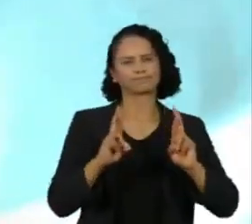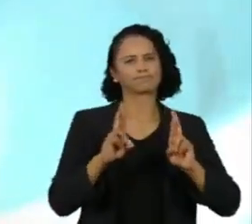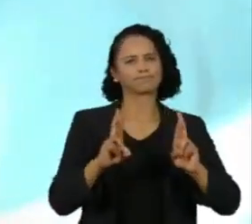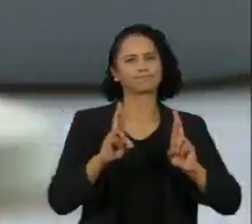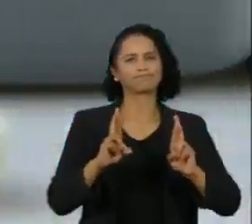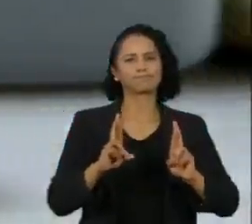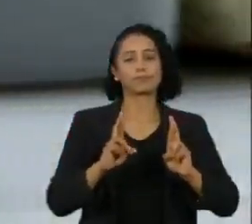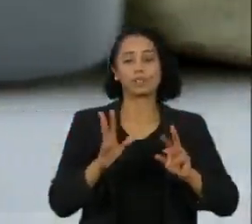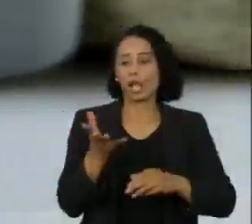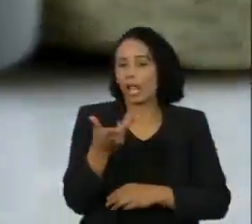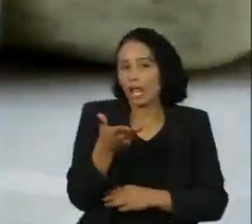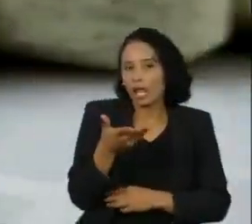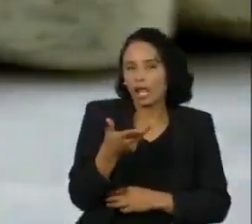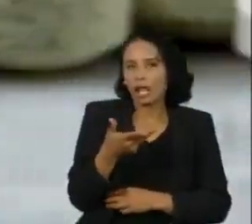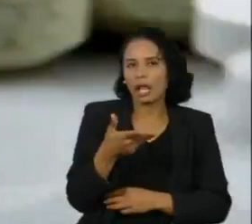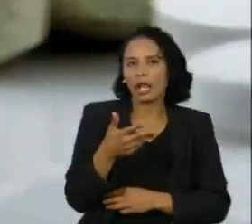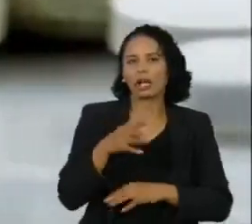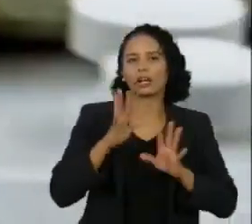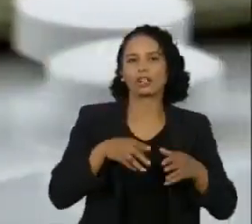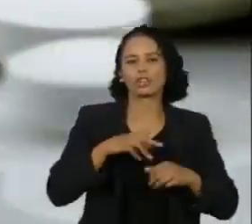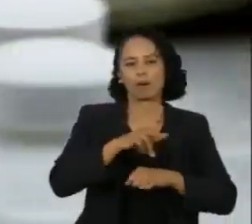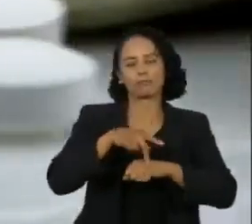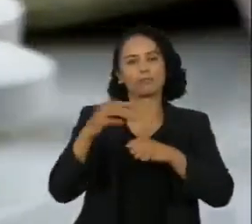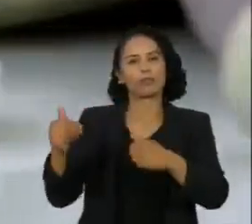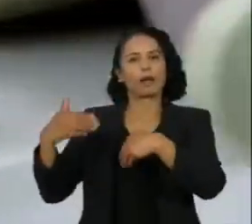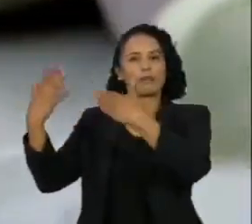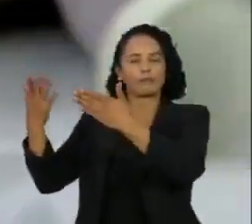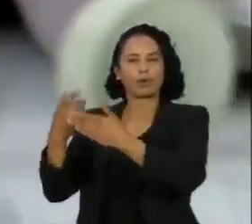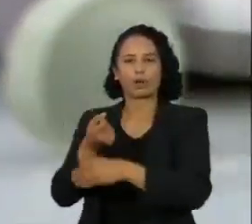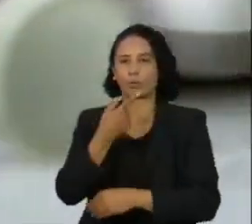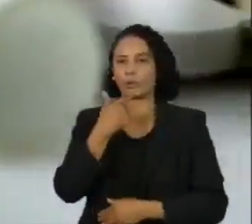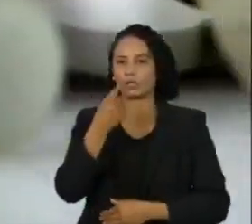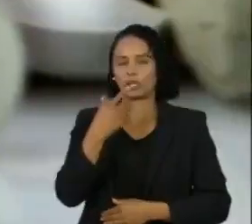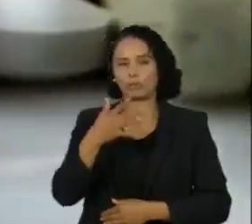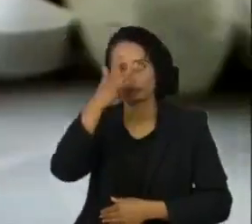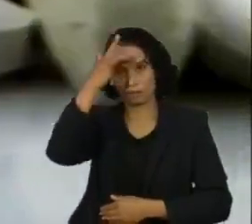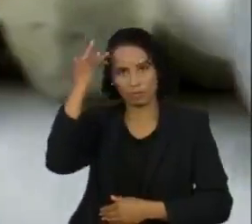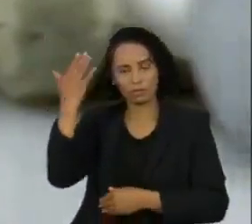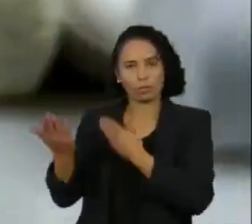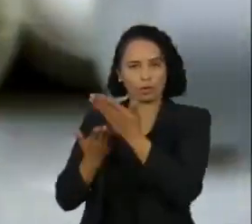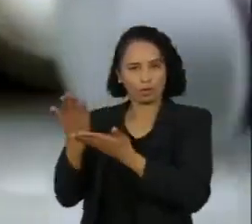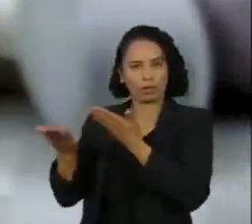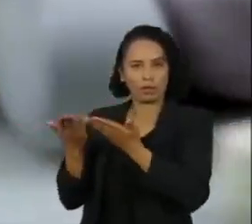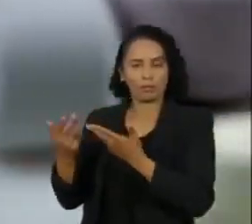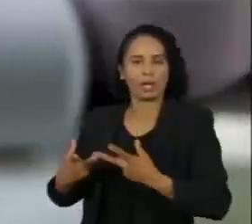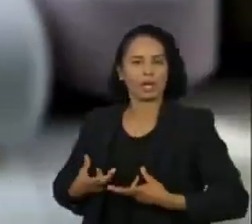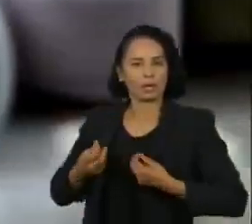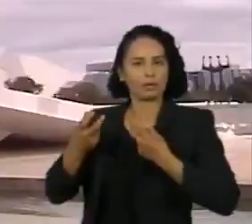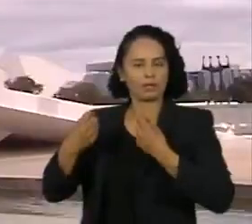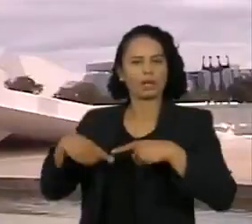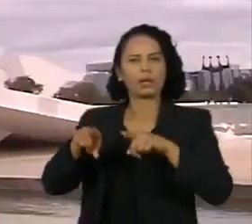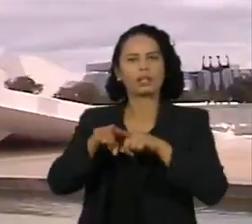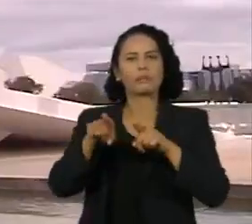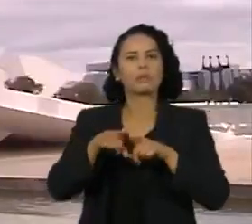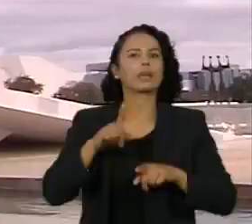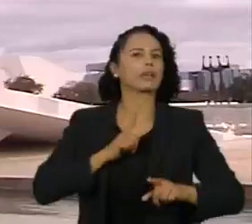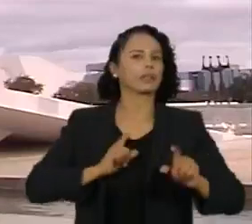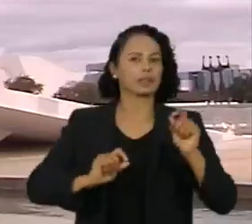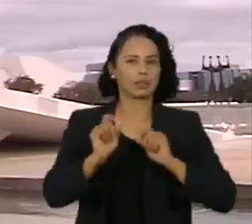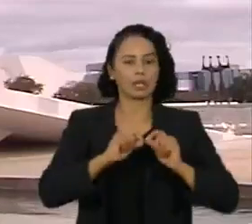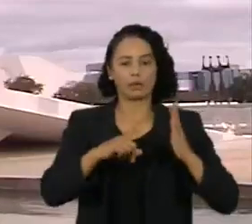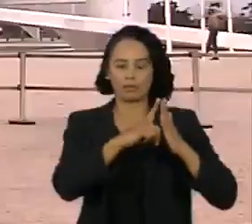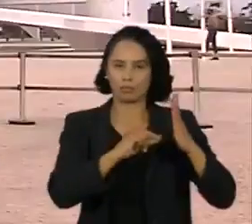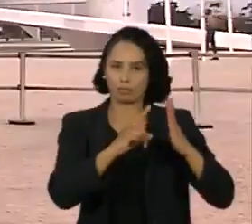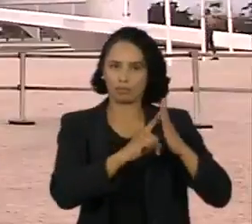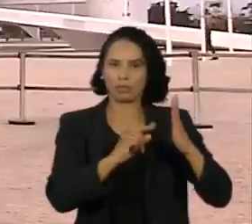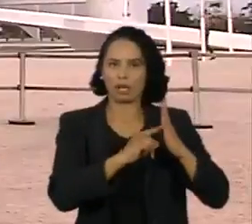celeridade à importação de medicamentos de vanguarda aos pacientes. Na defesa do veto, o Planalto afirma que essa